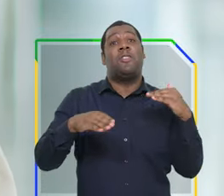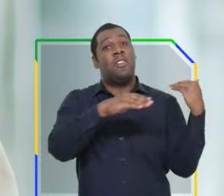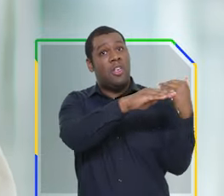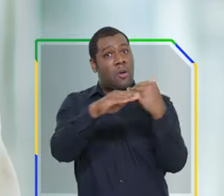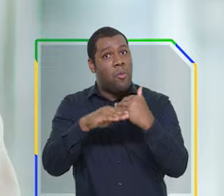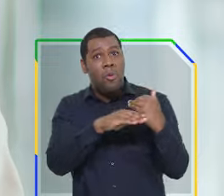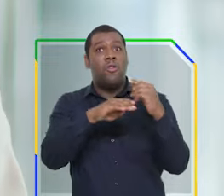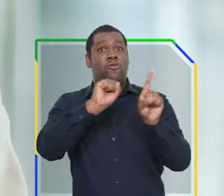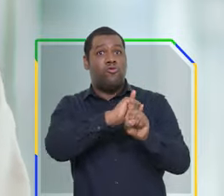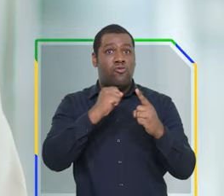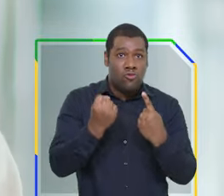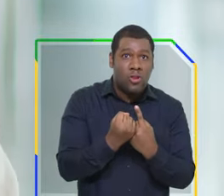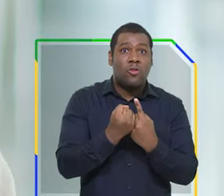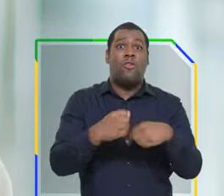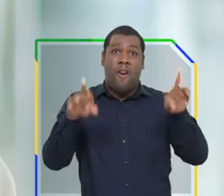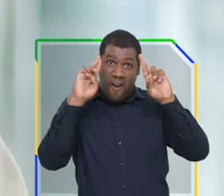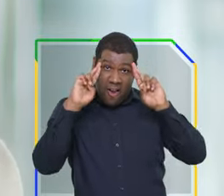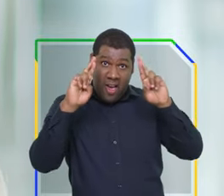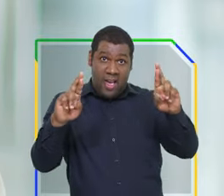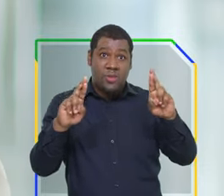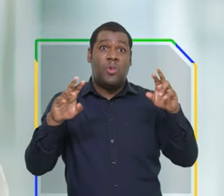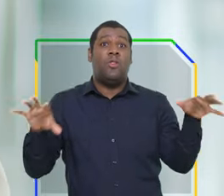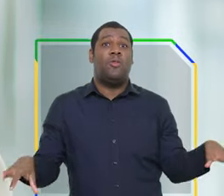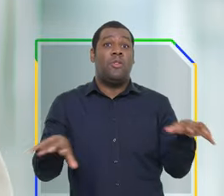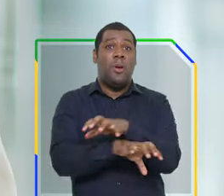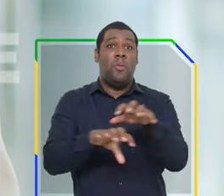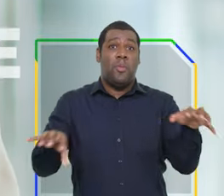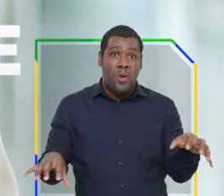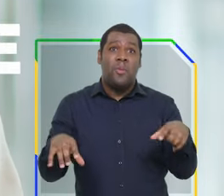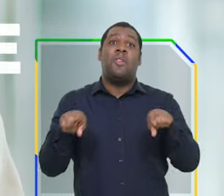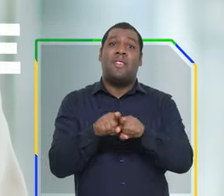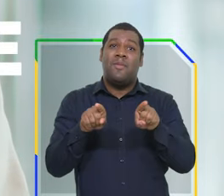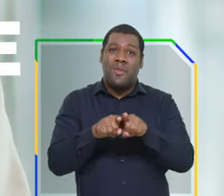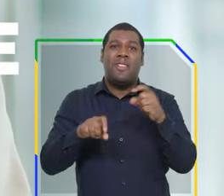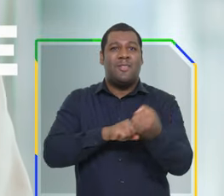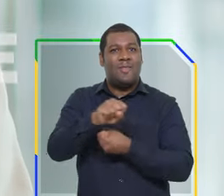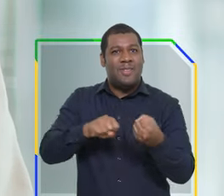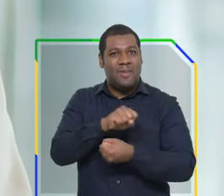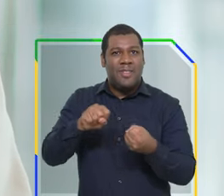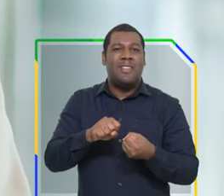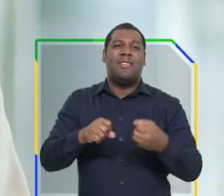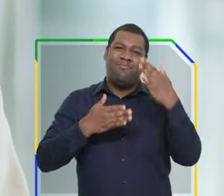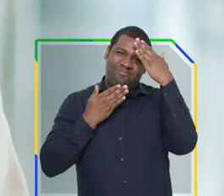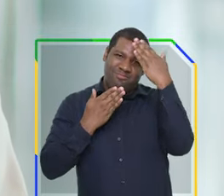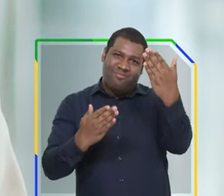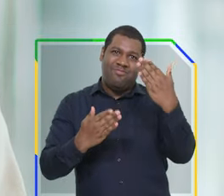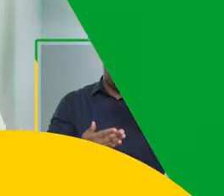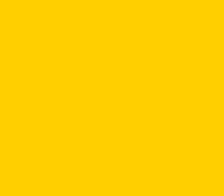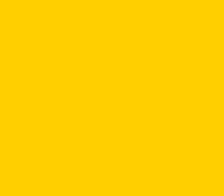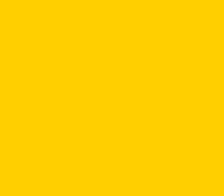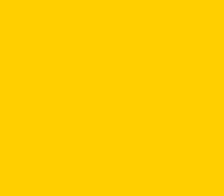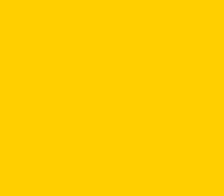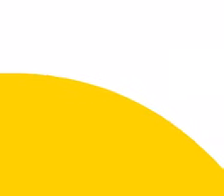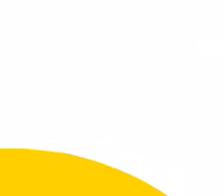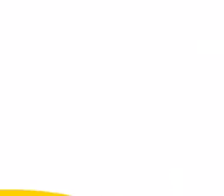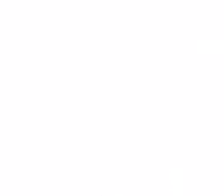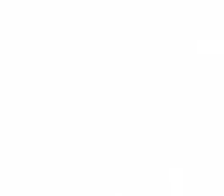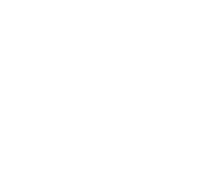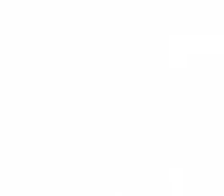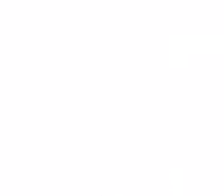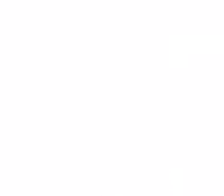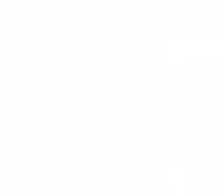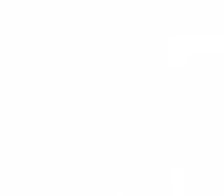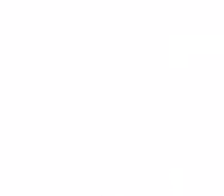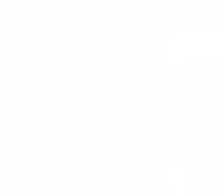das desigualdades sociais, respeito à diversidade e sustentabilidade. Obrigada. Legenda